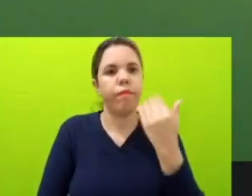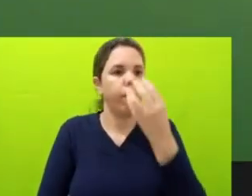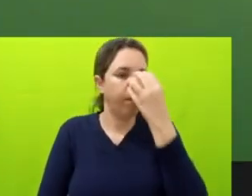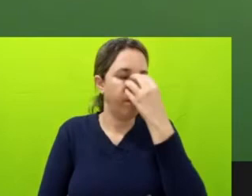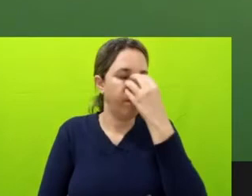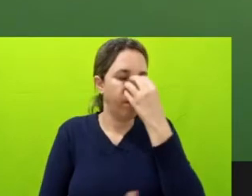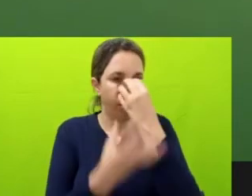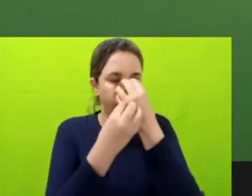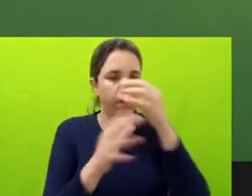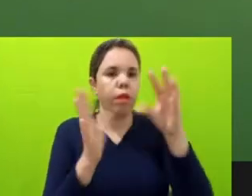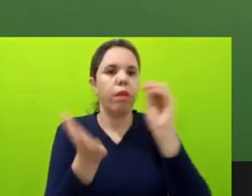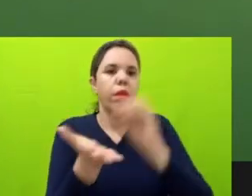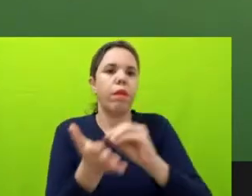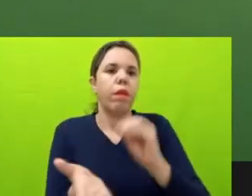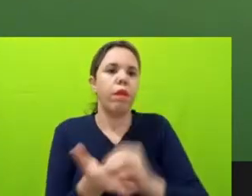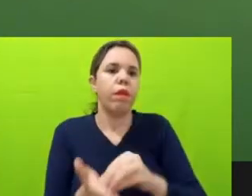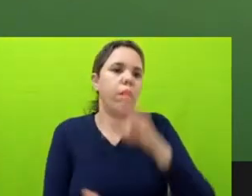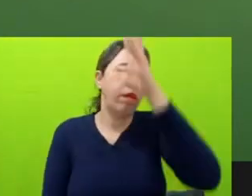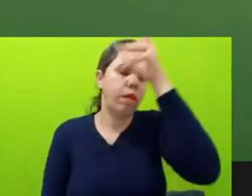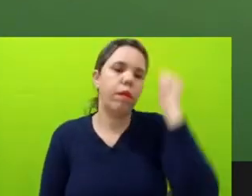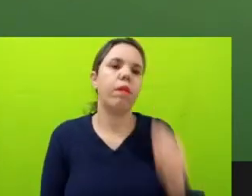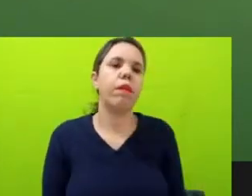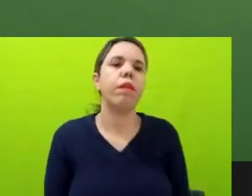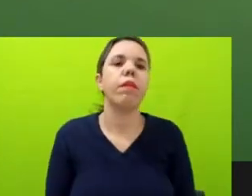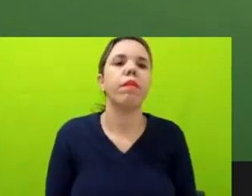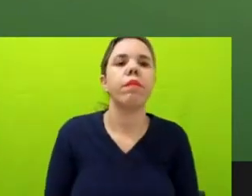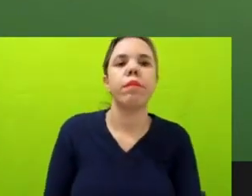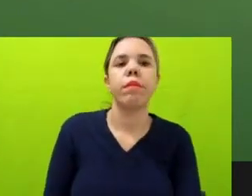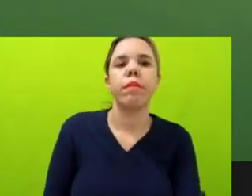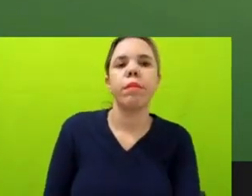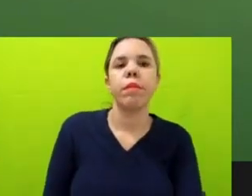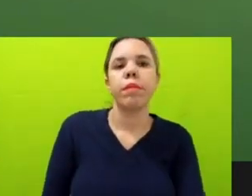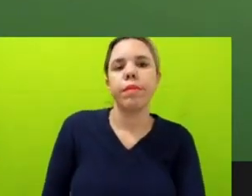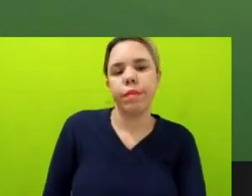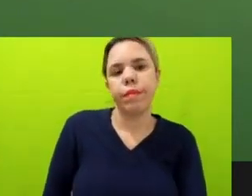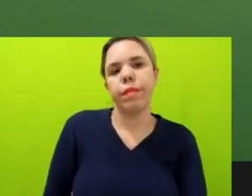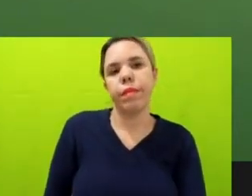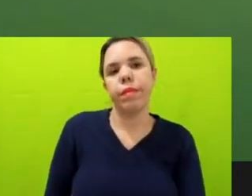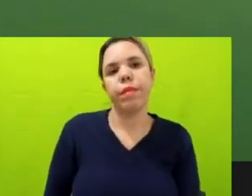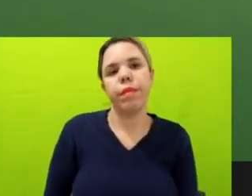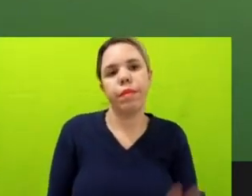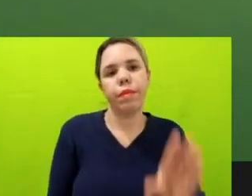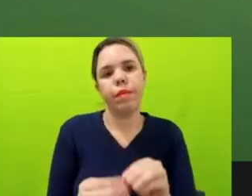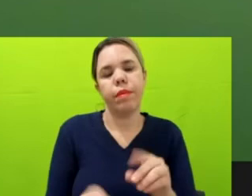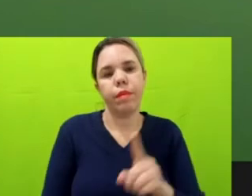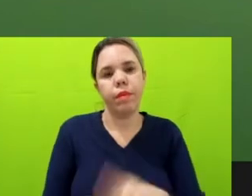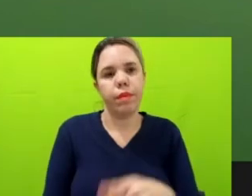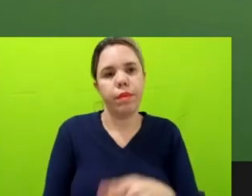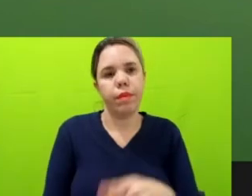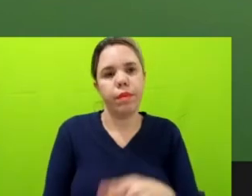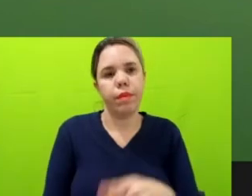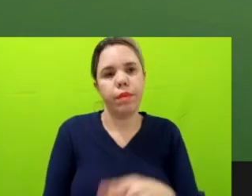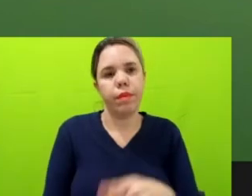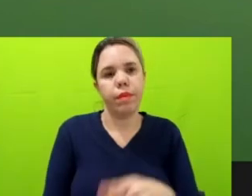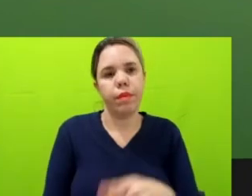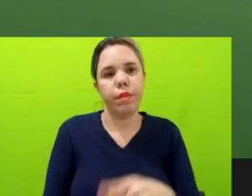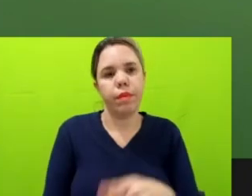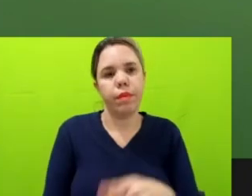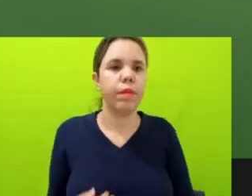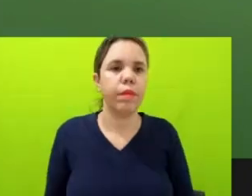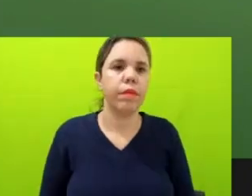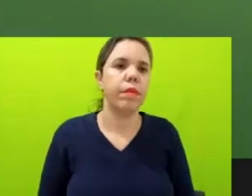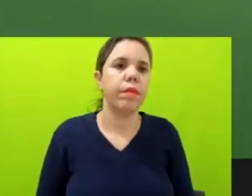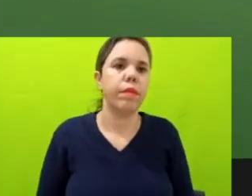Amazonas. Eu queria saber se eu ainda tenho mais algum tempo para falar. A gente ainda não recebeu perguntas,